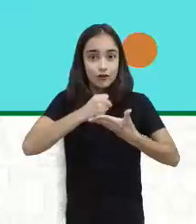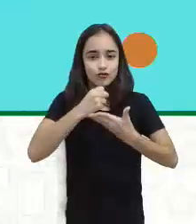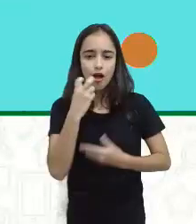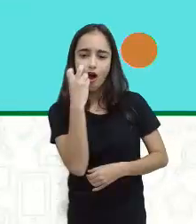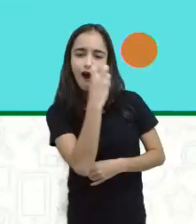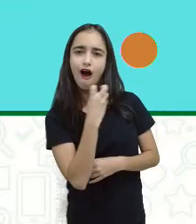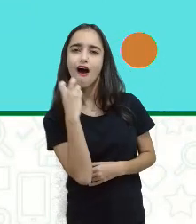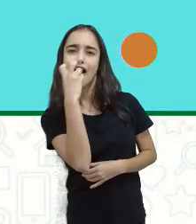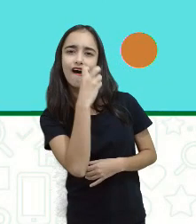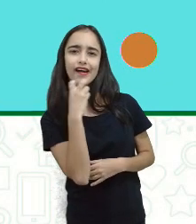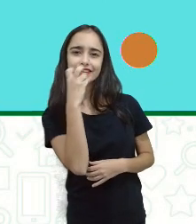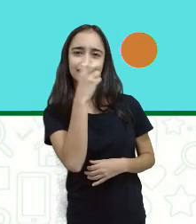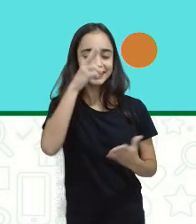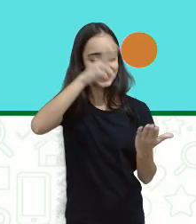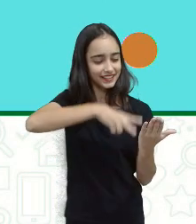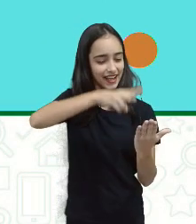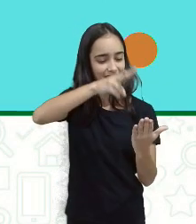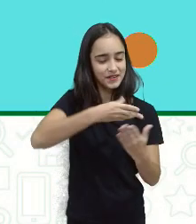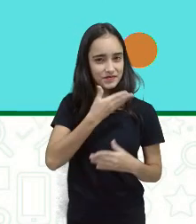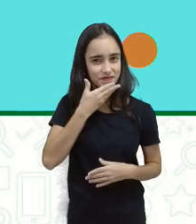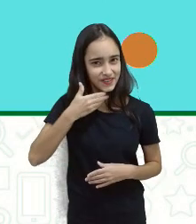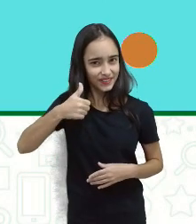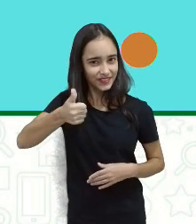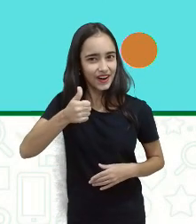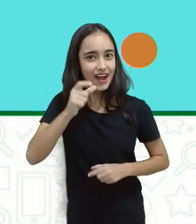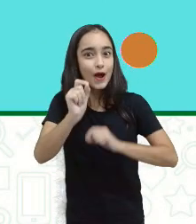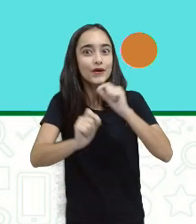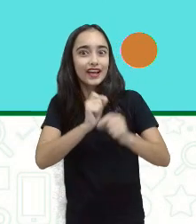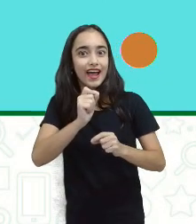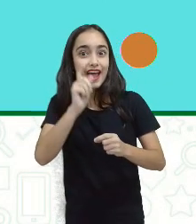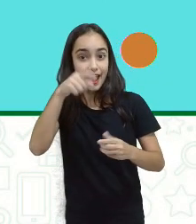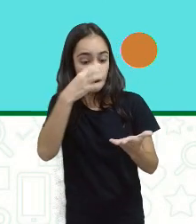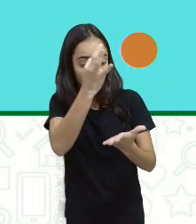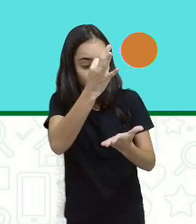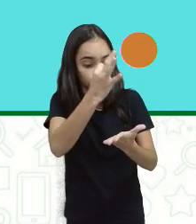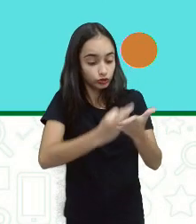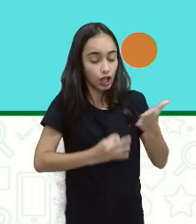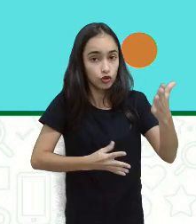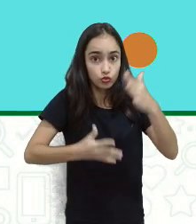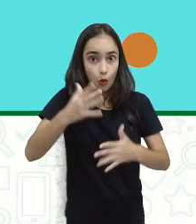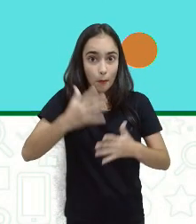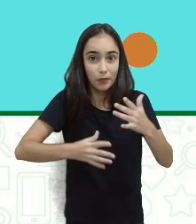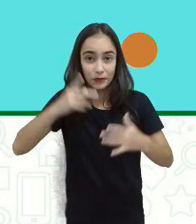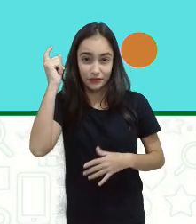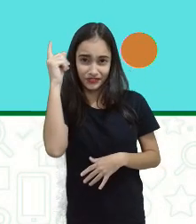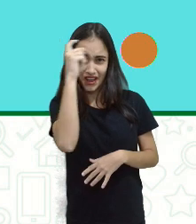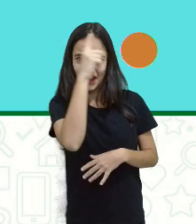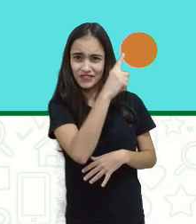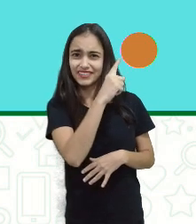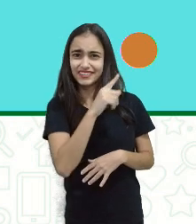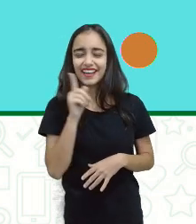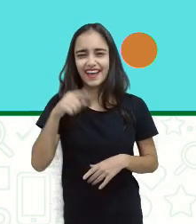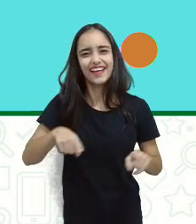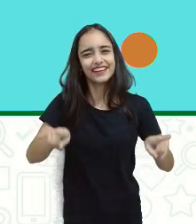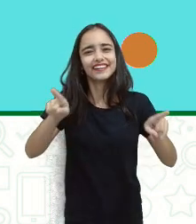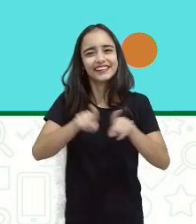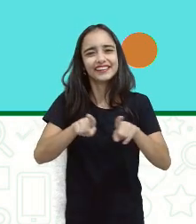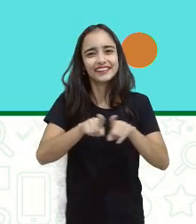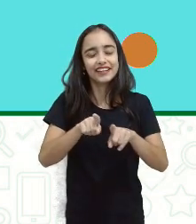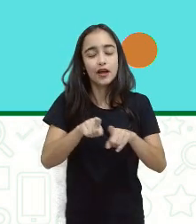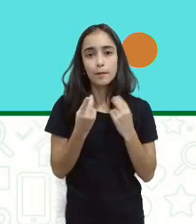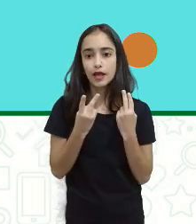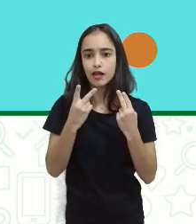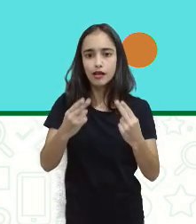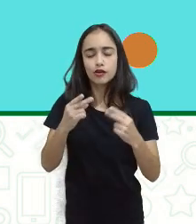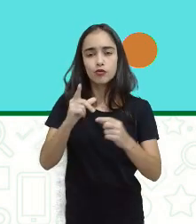a ler melhor. Que é o trava-língua. Uma das modalidades de par... Que ele é uma modalidade de parlenda, tá? Ele também é uma